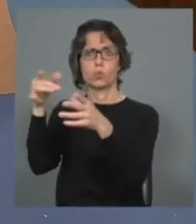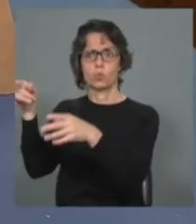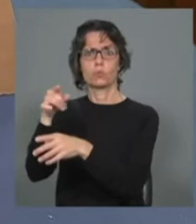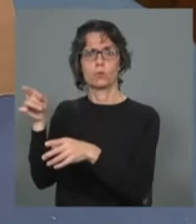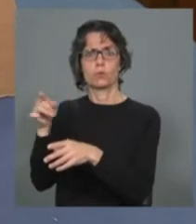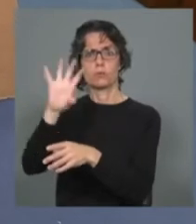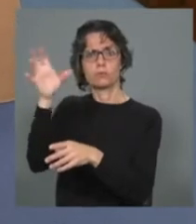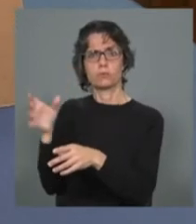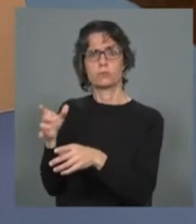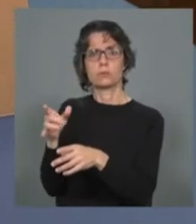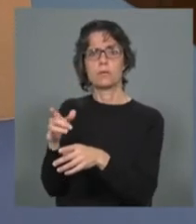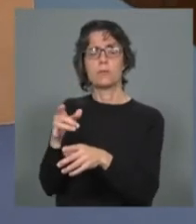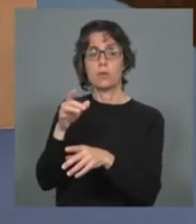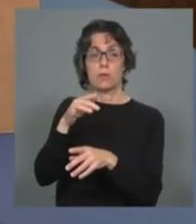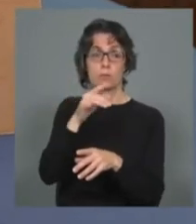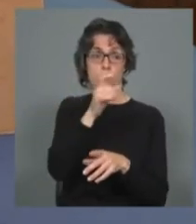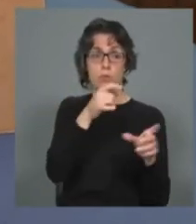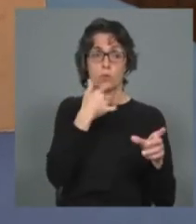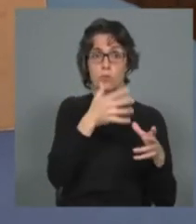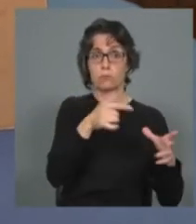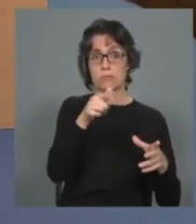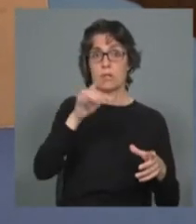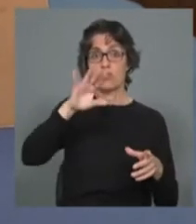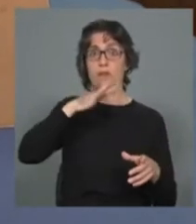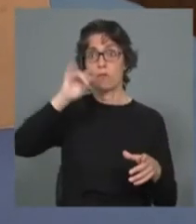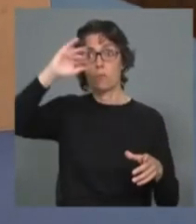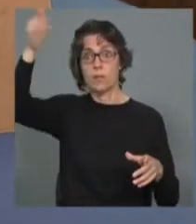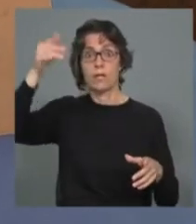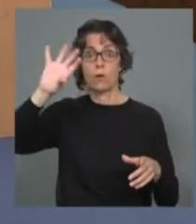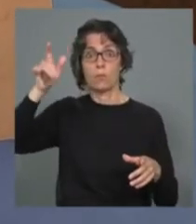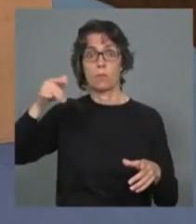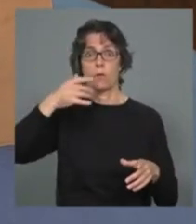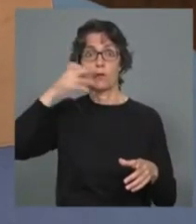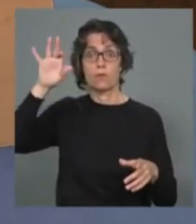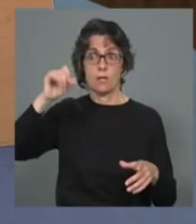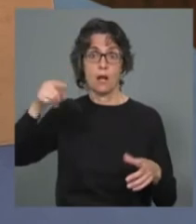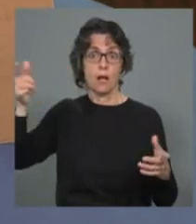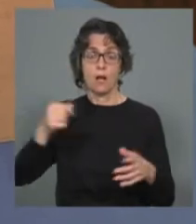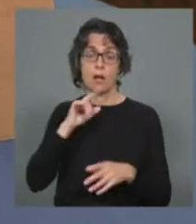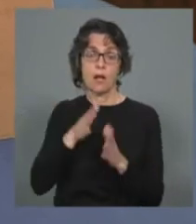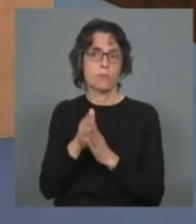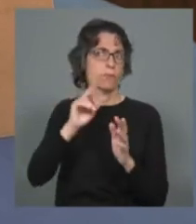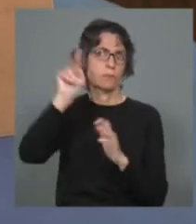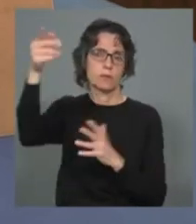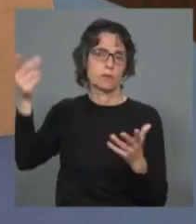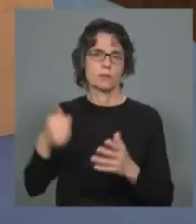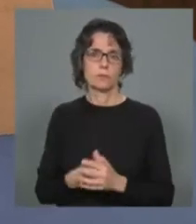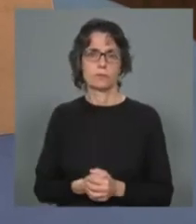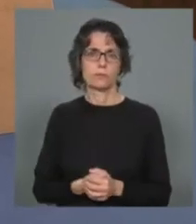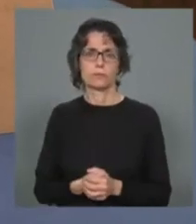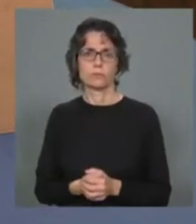e portanto já há muitas pessoas que têm familiares fora, e que é mais fácil evidentemente chegar a esses países. Com uma consequência também muito